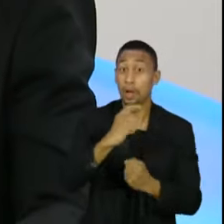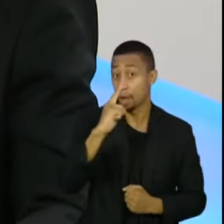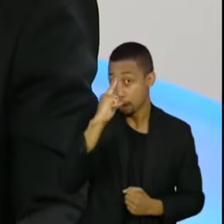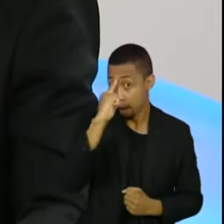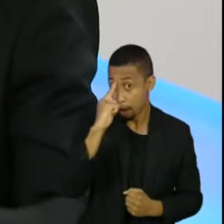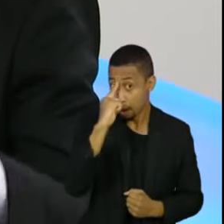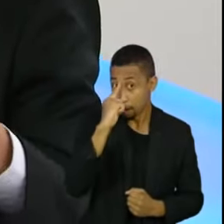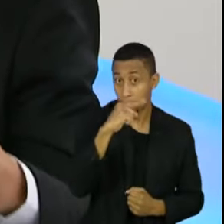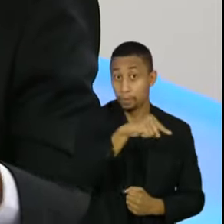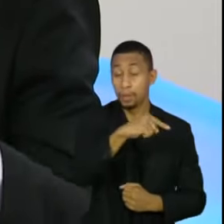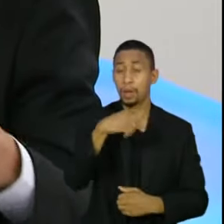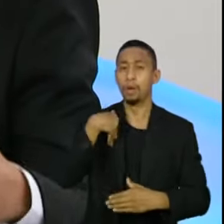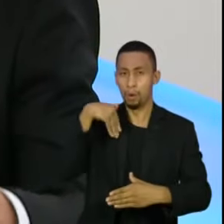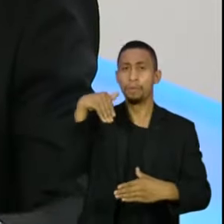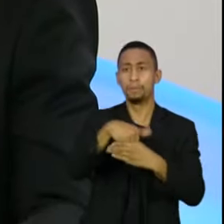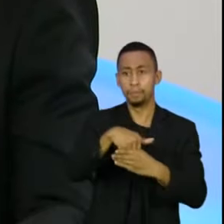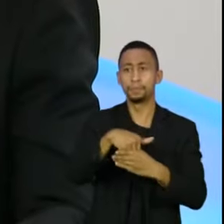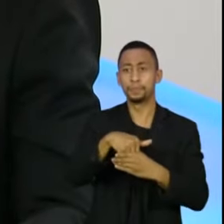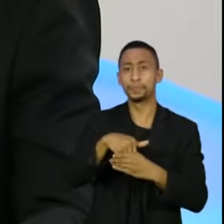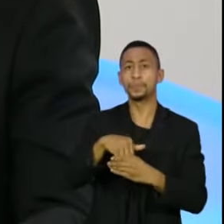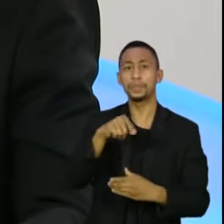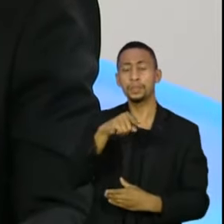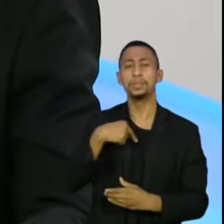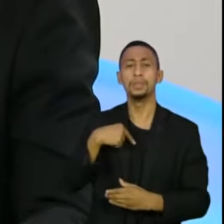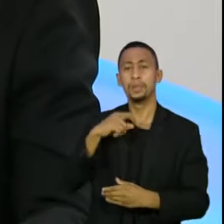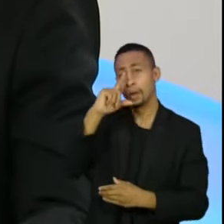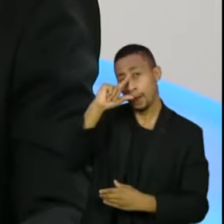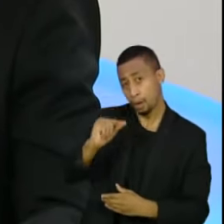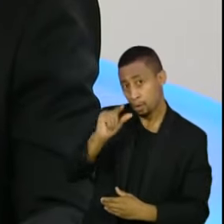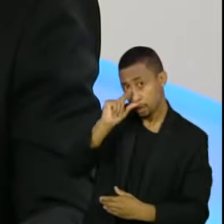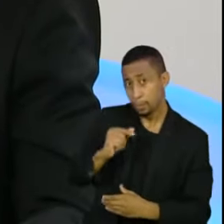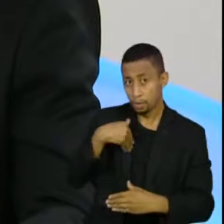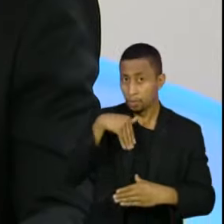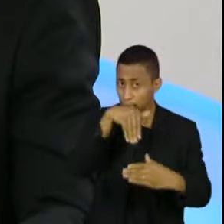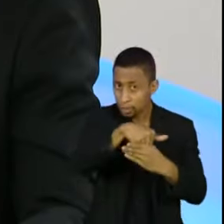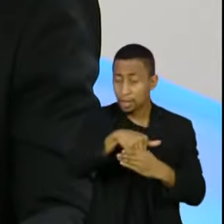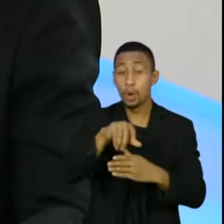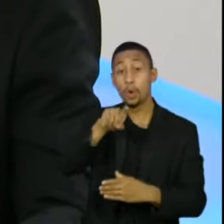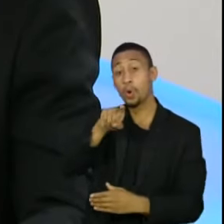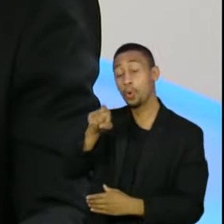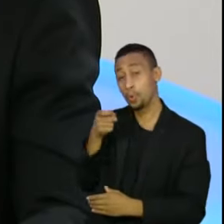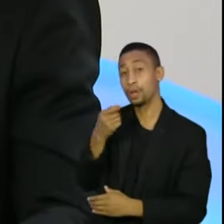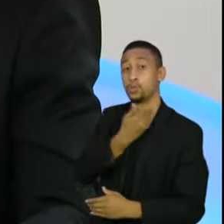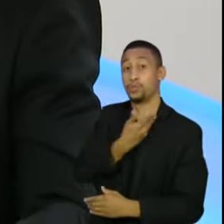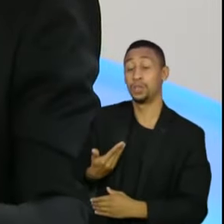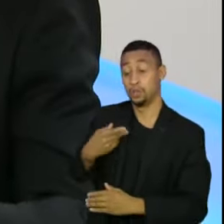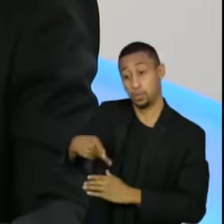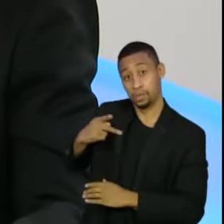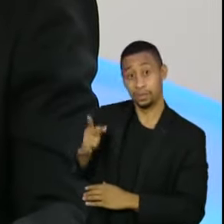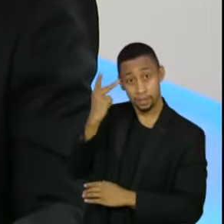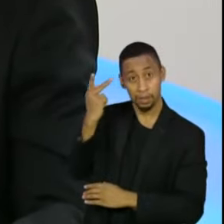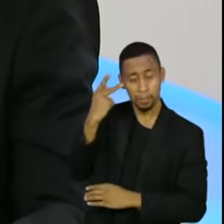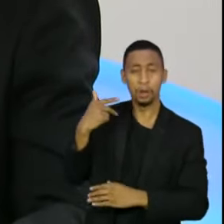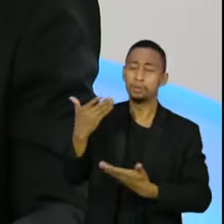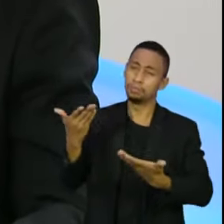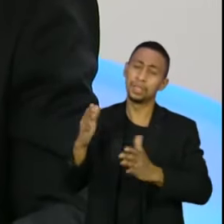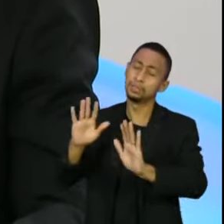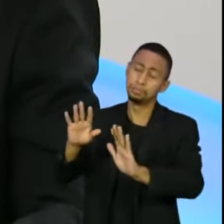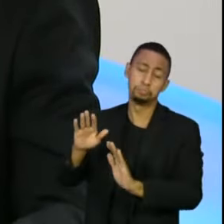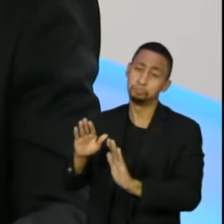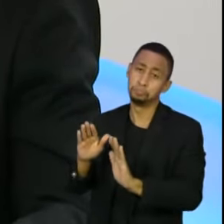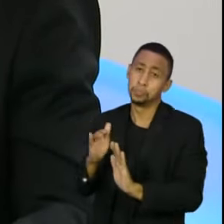em Minas Gerais, apoiei rendi todo o meu apoio ao ex-governador Geraldo Alckmin e na presidência da República. Mas é um presidente da República